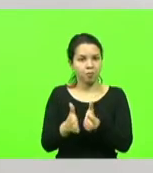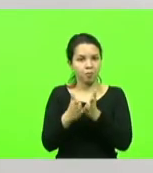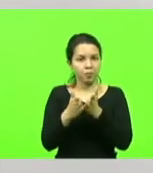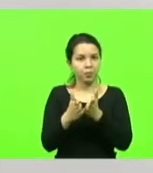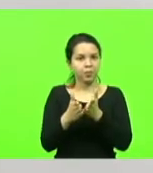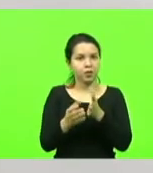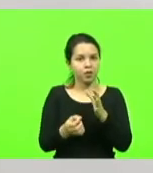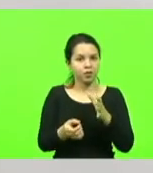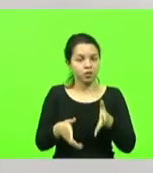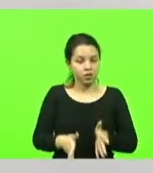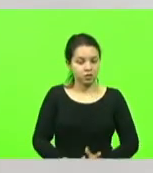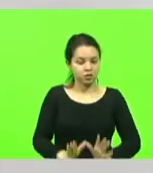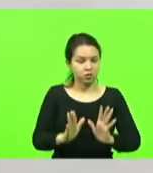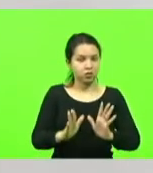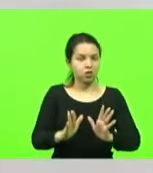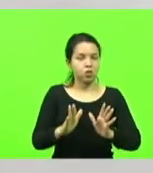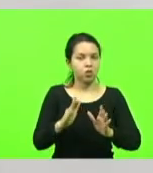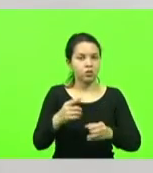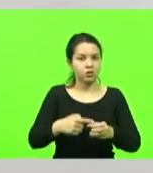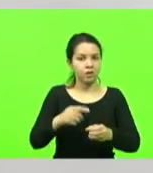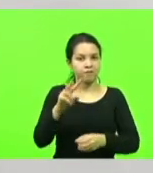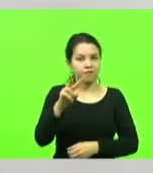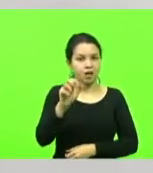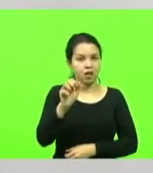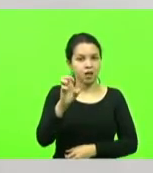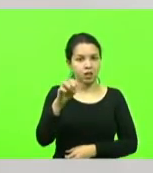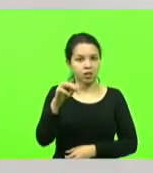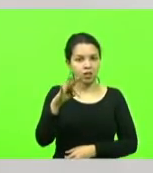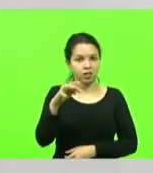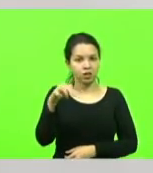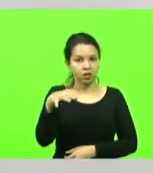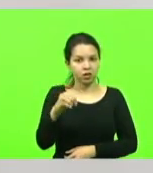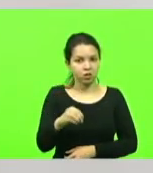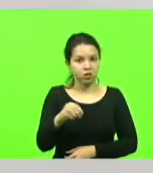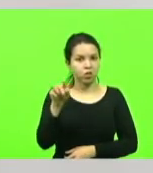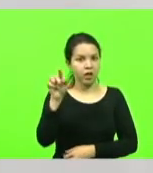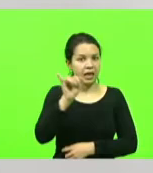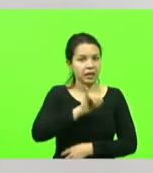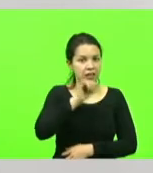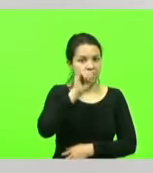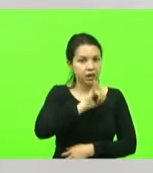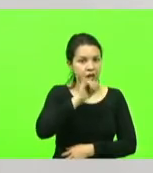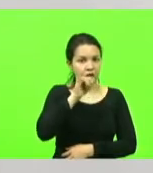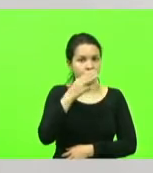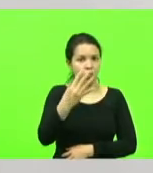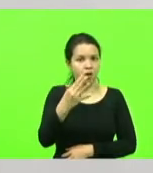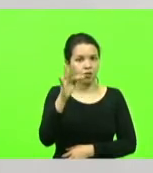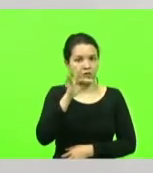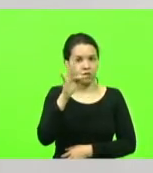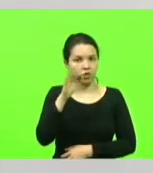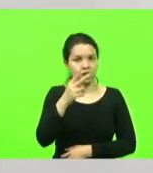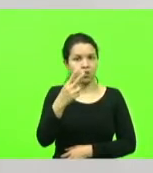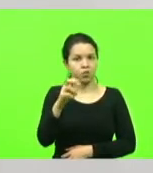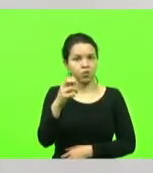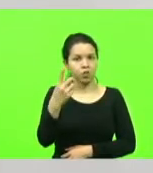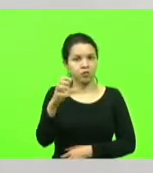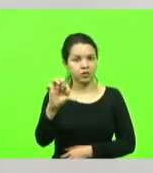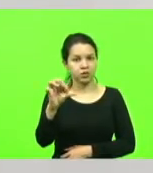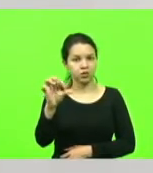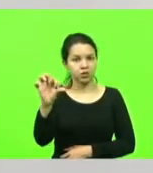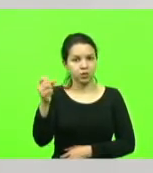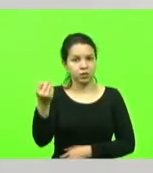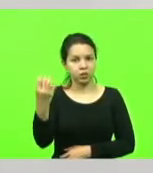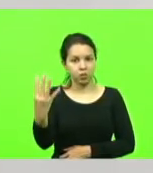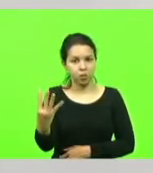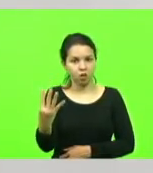Valentano, na Itália, em 4 de fevereiro de 1884. Já em 1905,